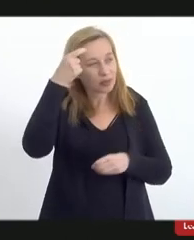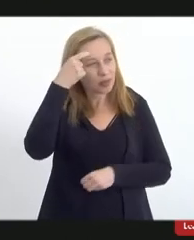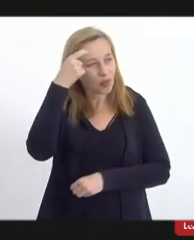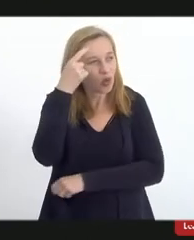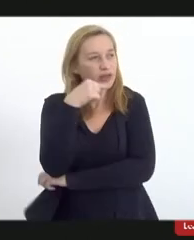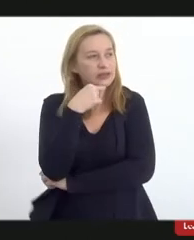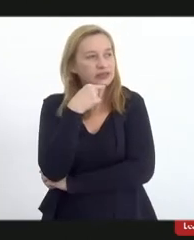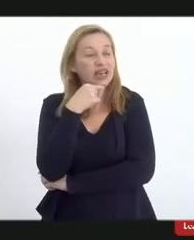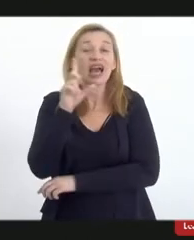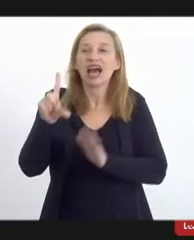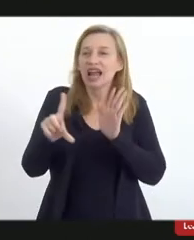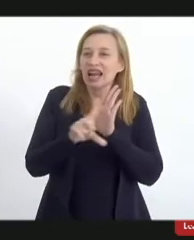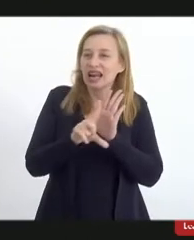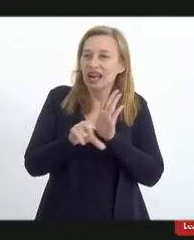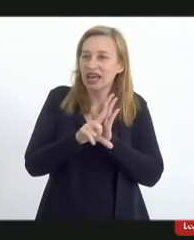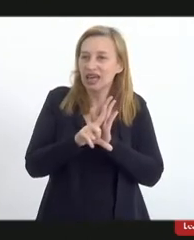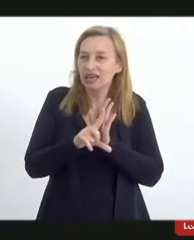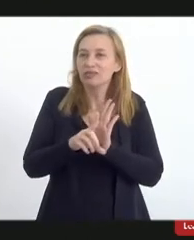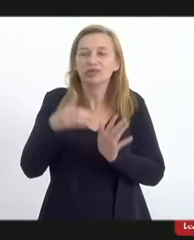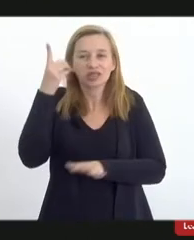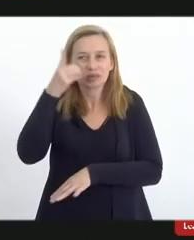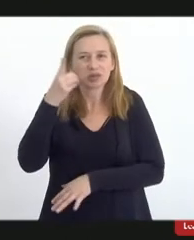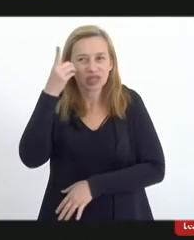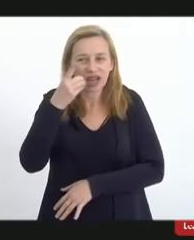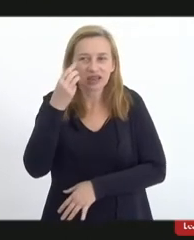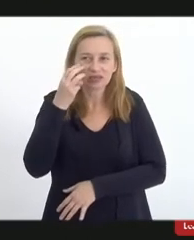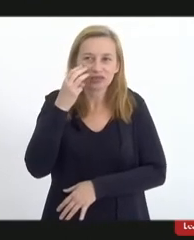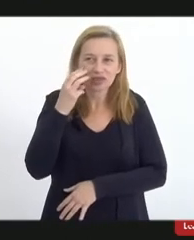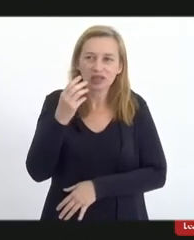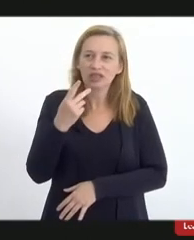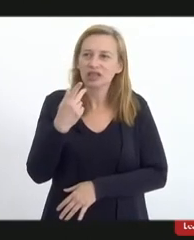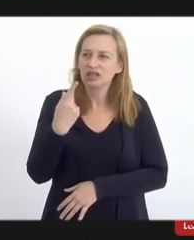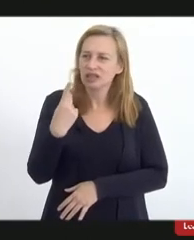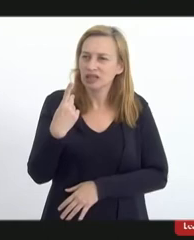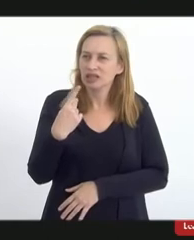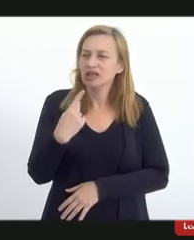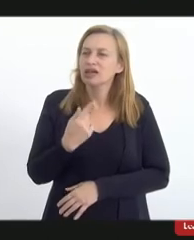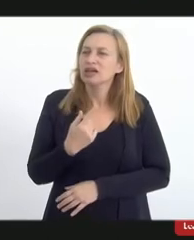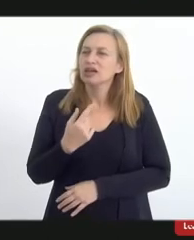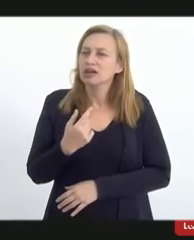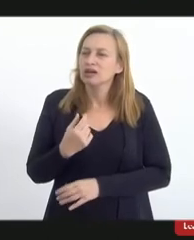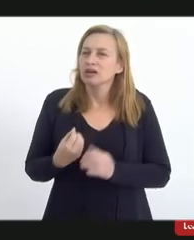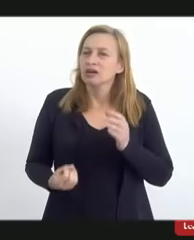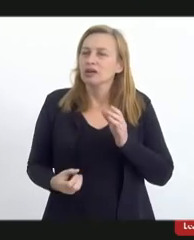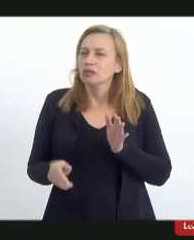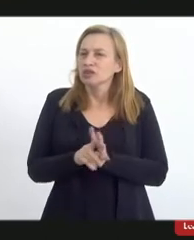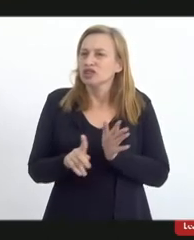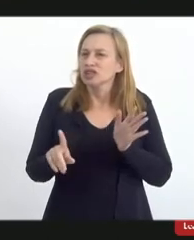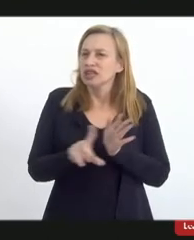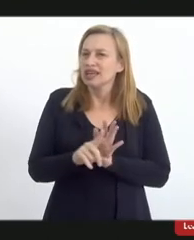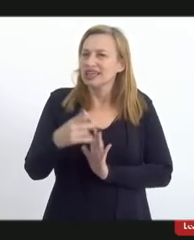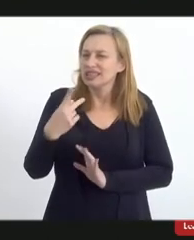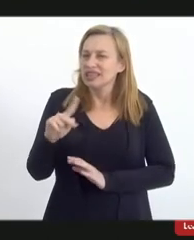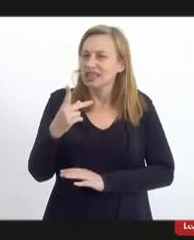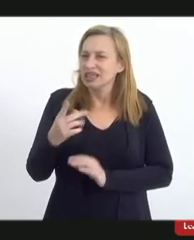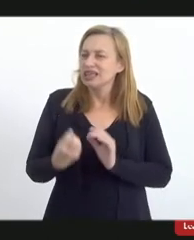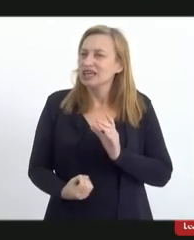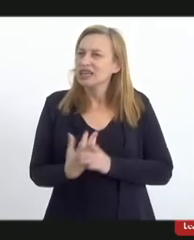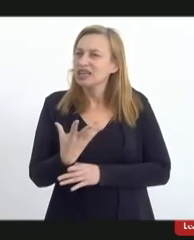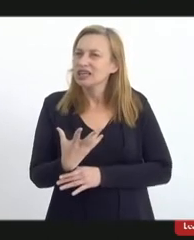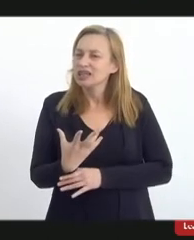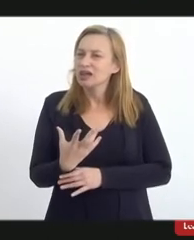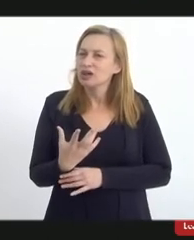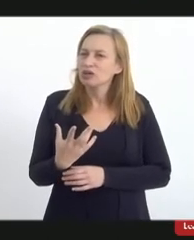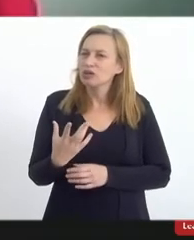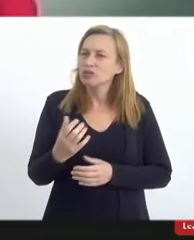é a lei dita pelo deputado Valdeck que é de sua autoria o projeto de lei de sua autoria que cria aí uma